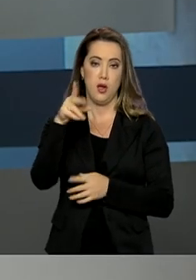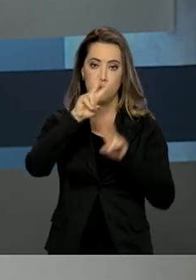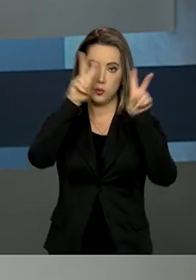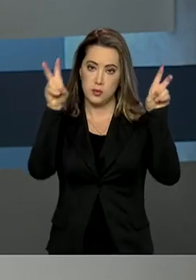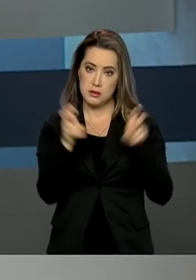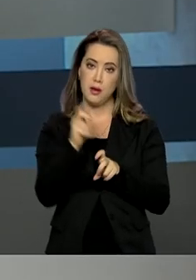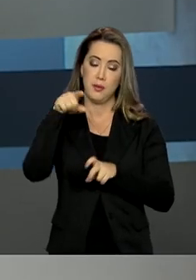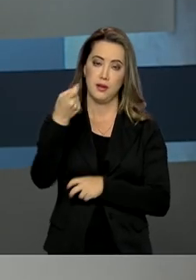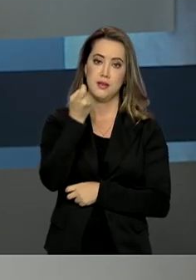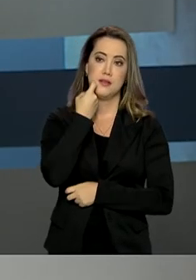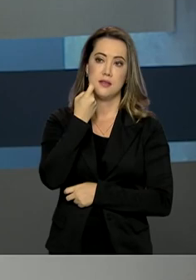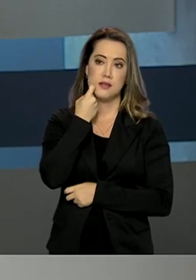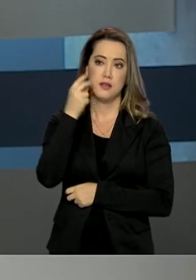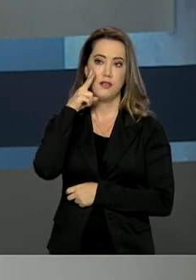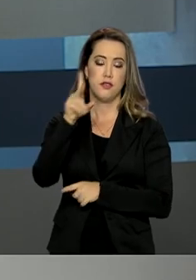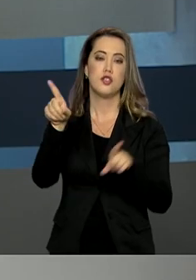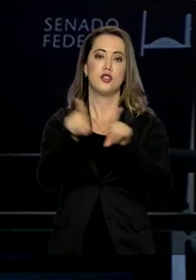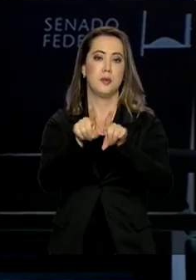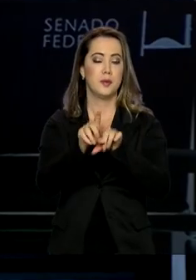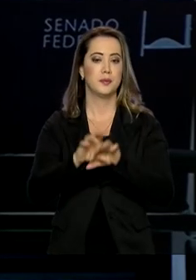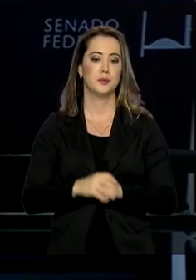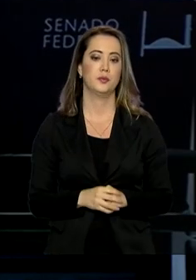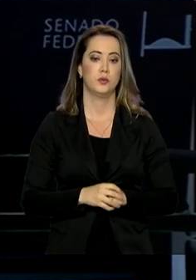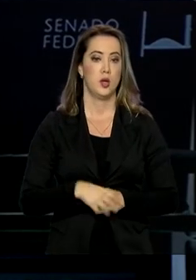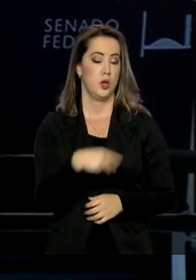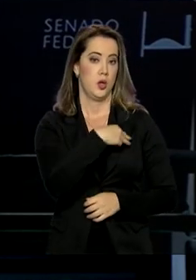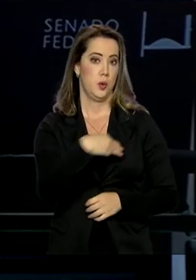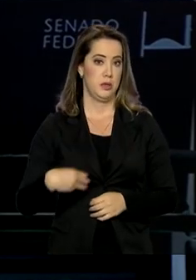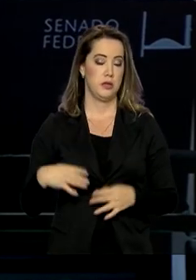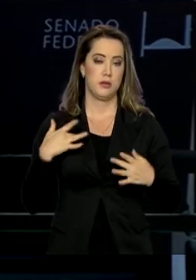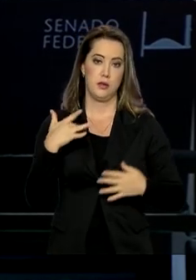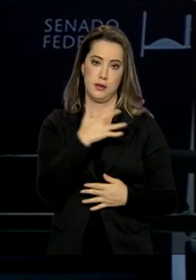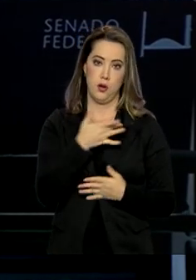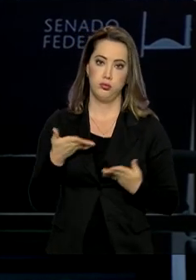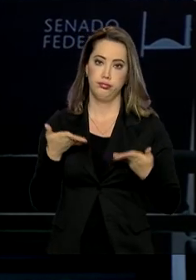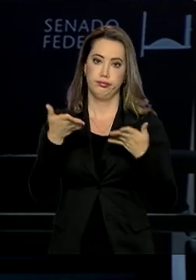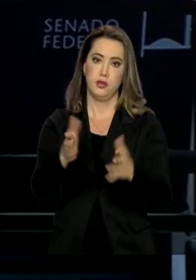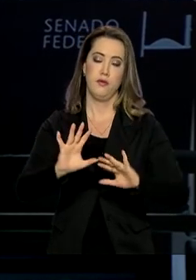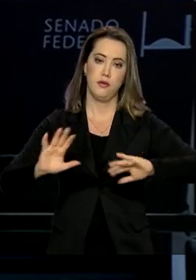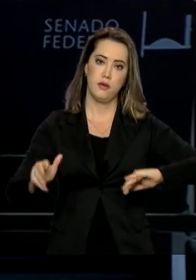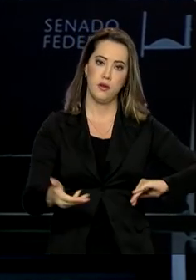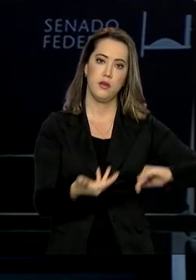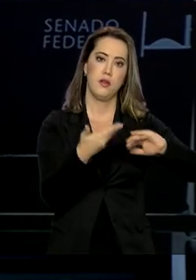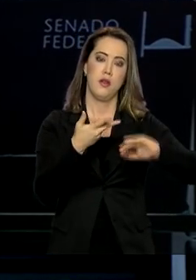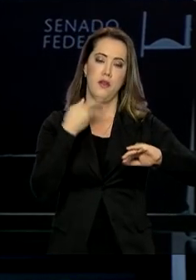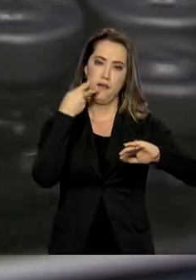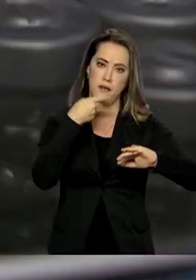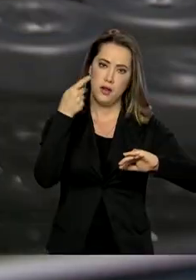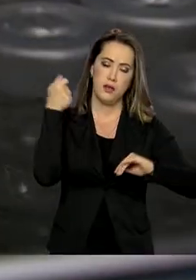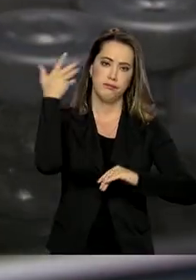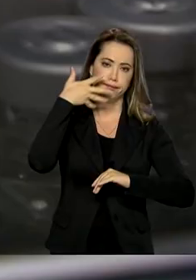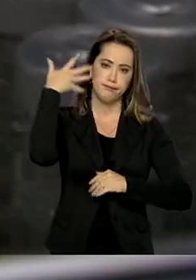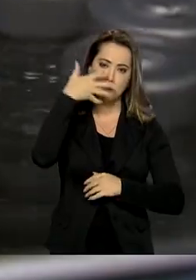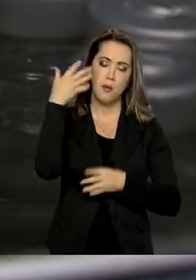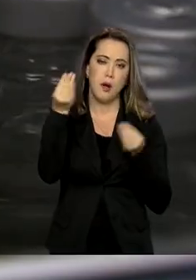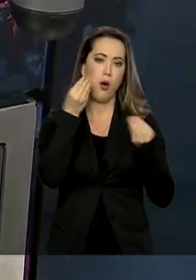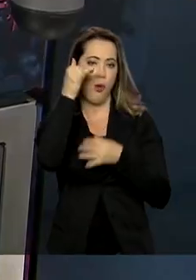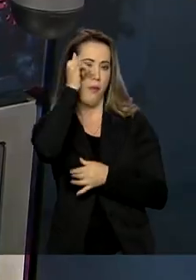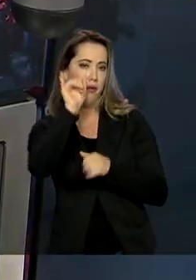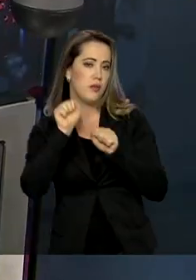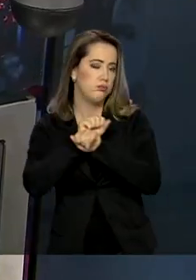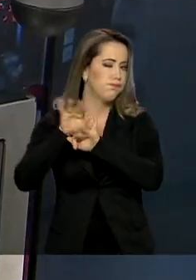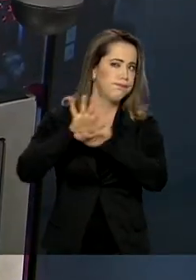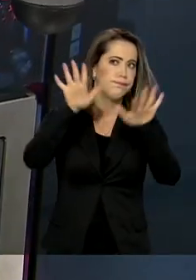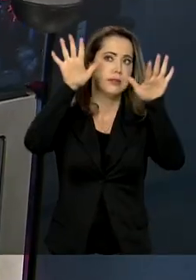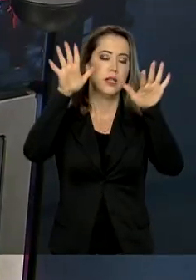desta sexta-feira e veja também. Ministro da Saúde vai ao Congresso falar sobre o combate à pandemia e o plano nacional